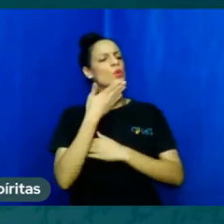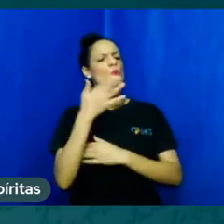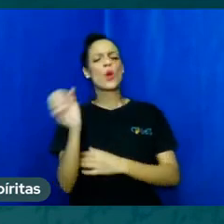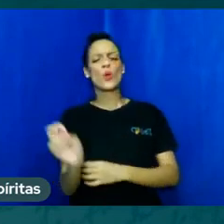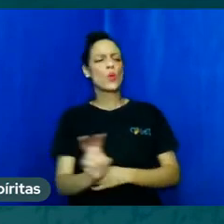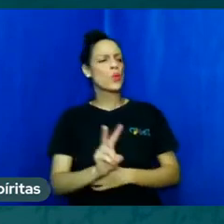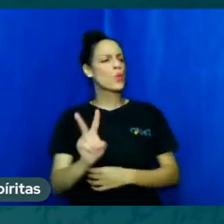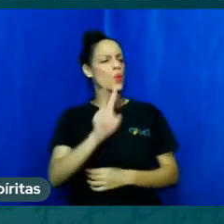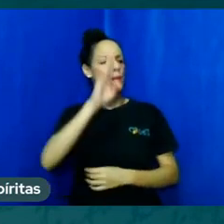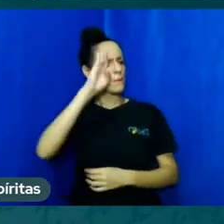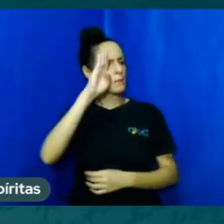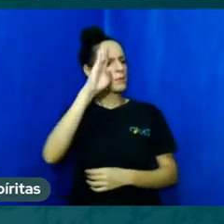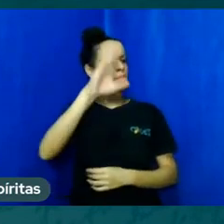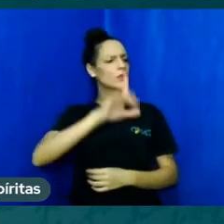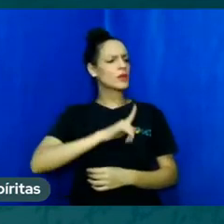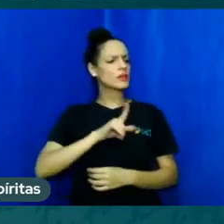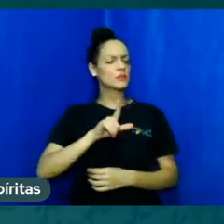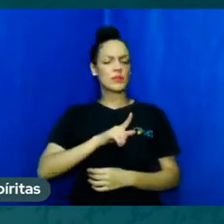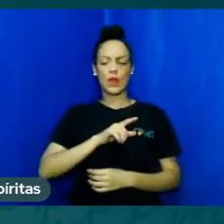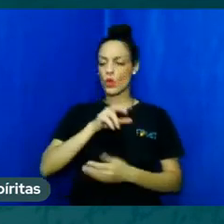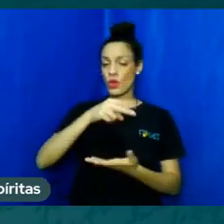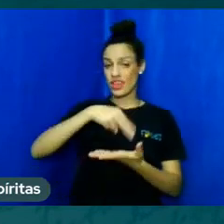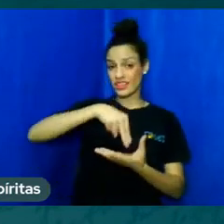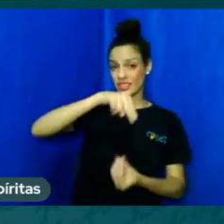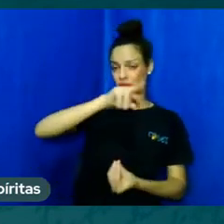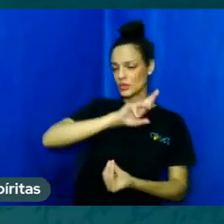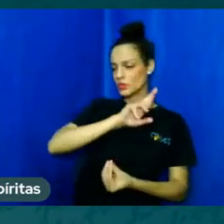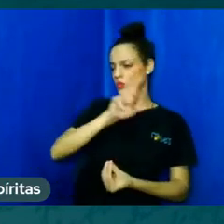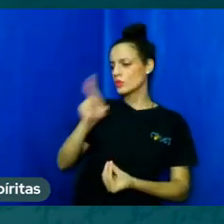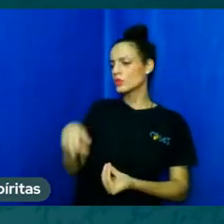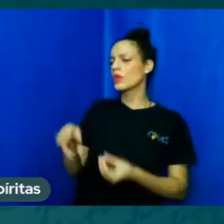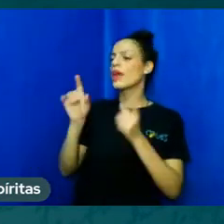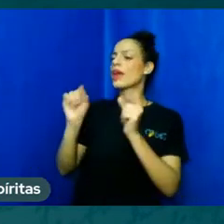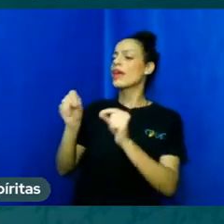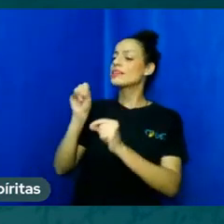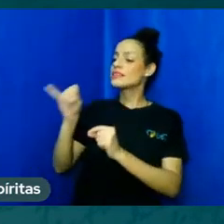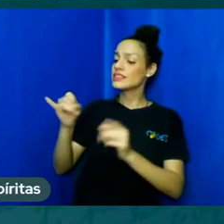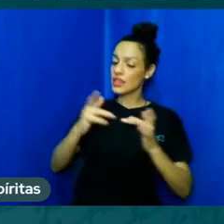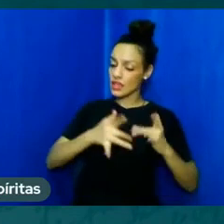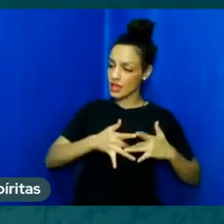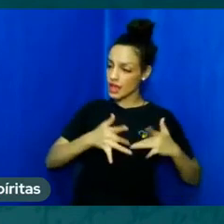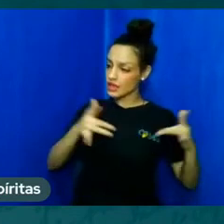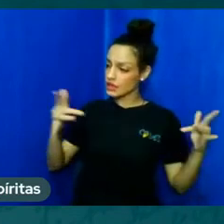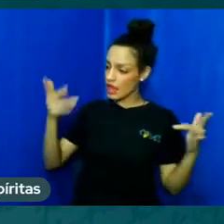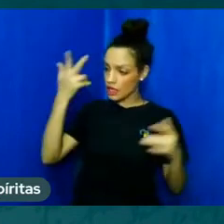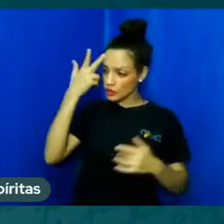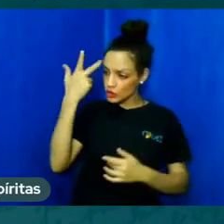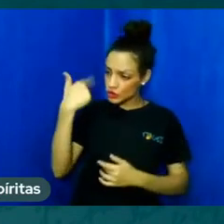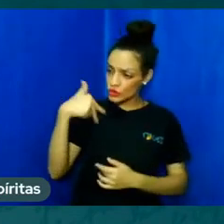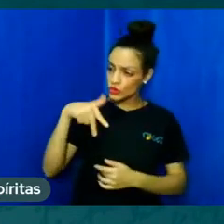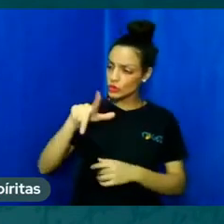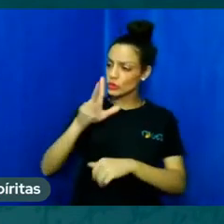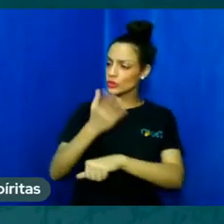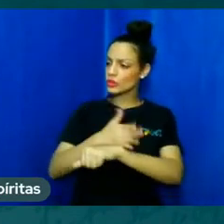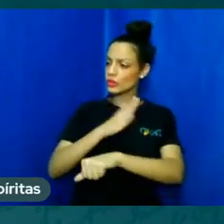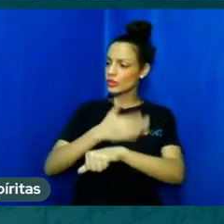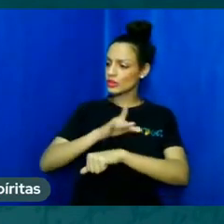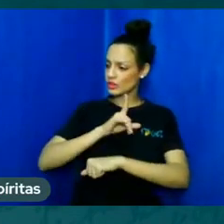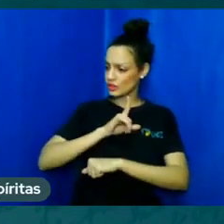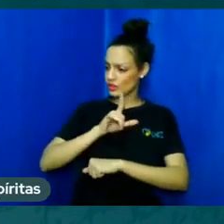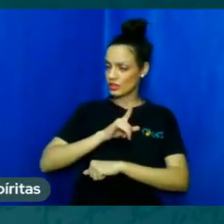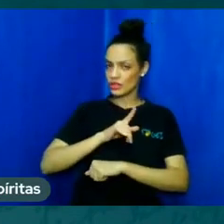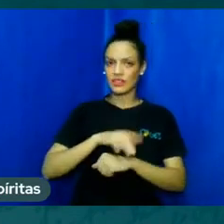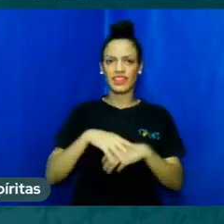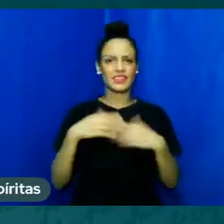desinteressada é caridade, a caridade mais desinteressada. E aí mostra mais uma vez esse ponto do interesse pessoal, porque é